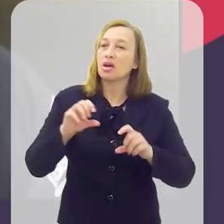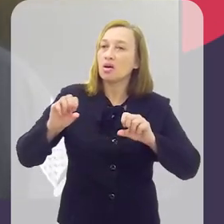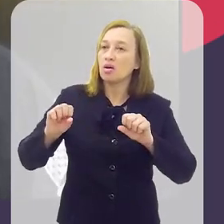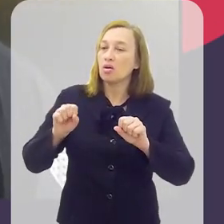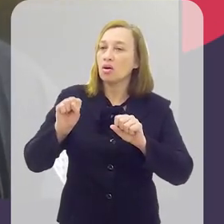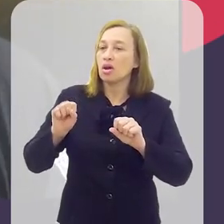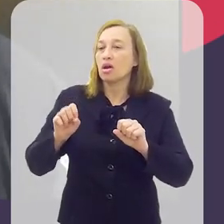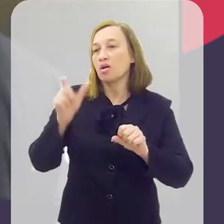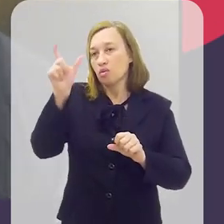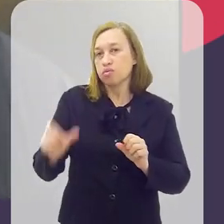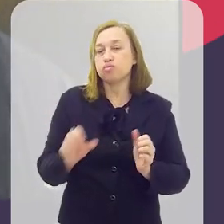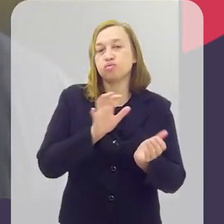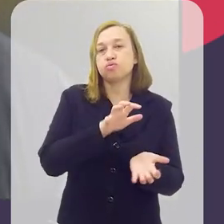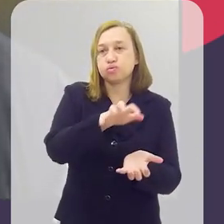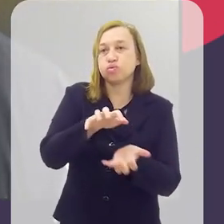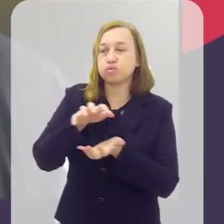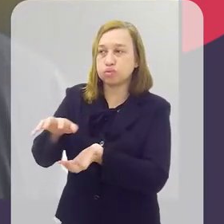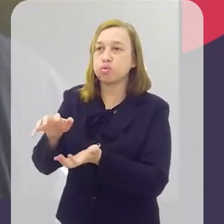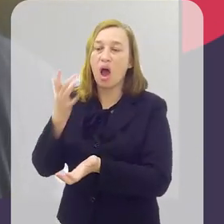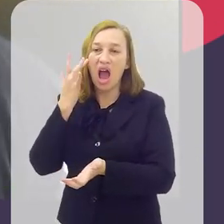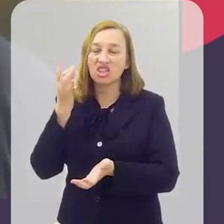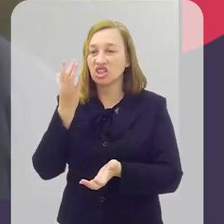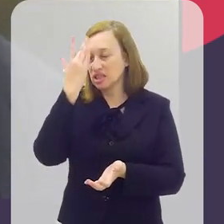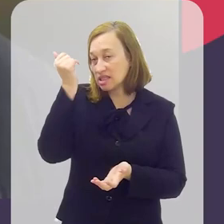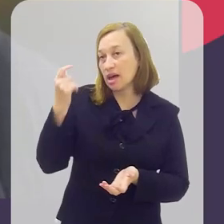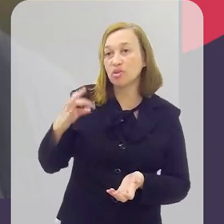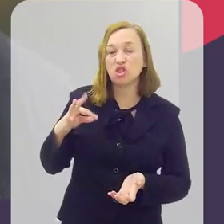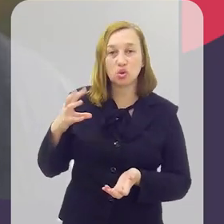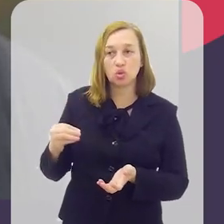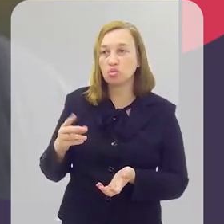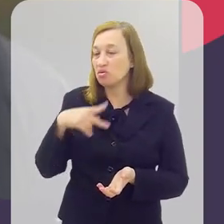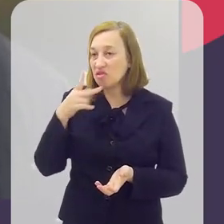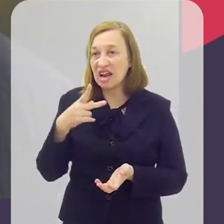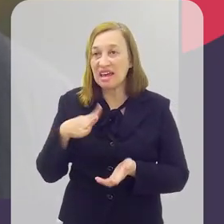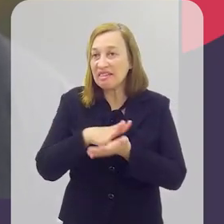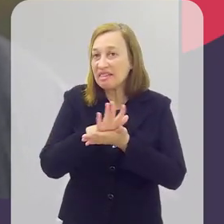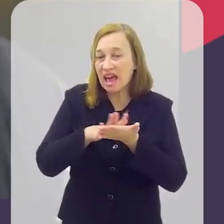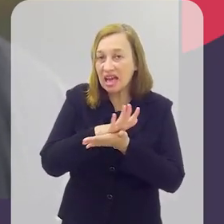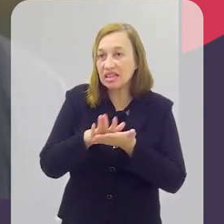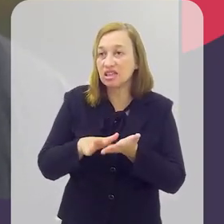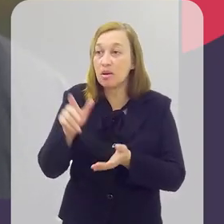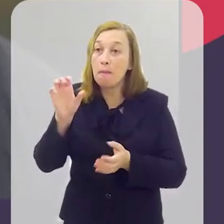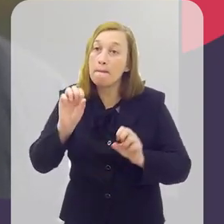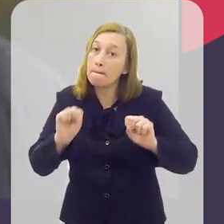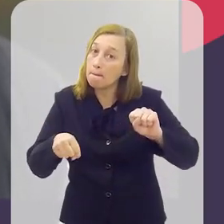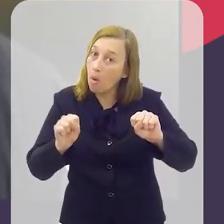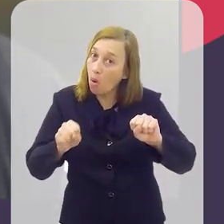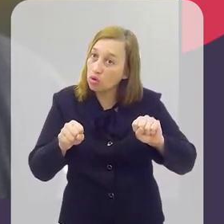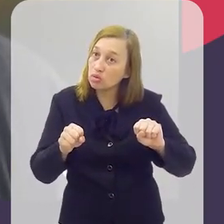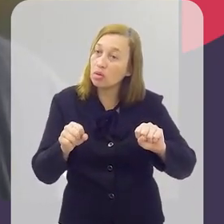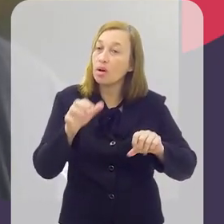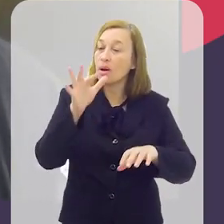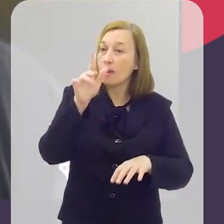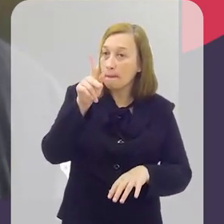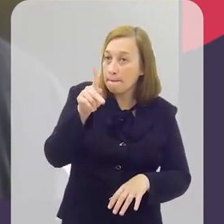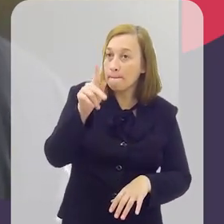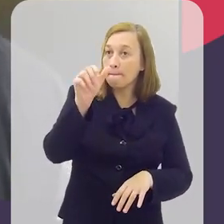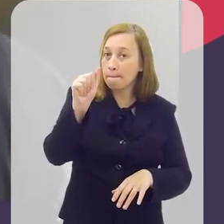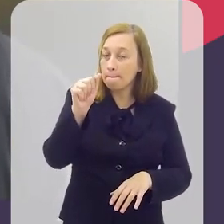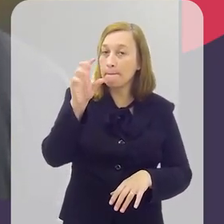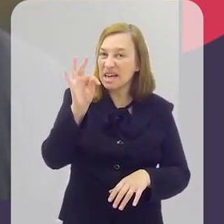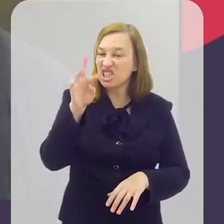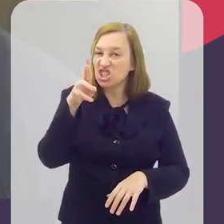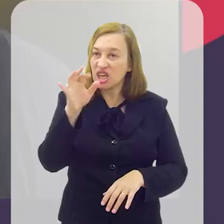parece que ele sabe de tudo. Então, fui bonzinho e não coloquei relação da moto, pastilha de freio, óleo. Eu fui muito bonzinho, porque isso